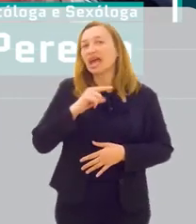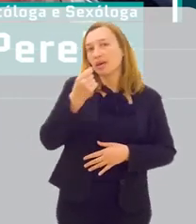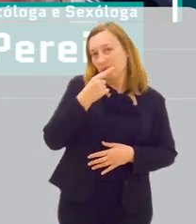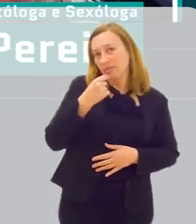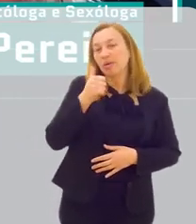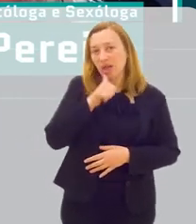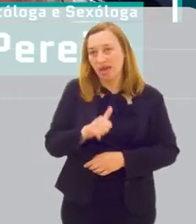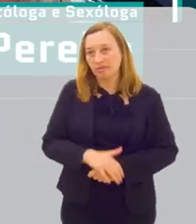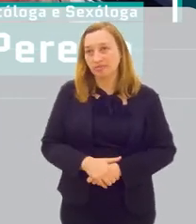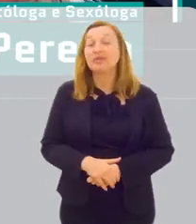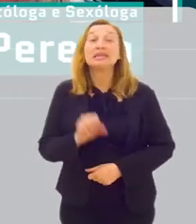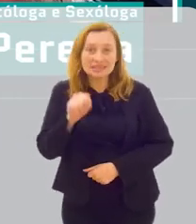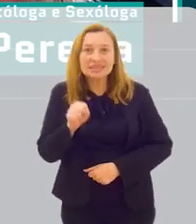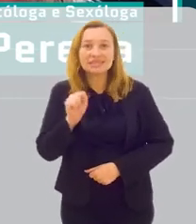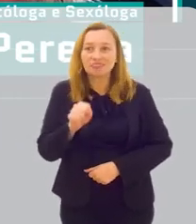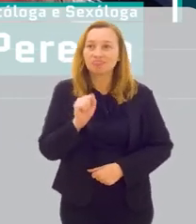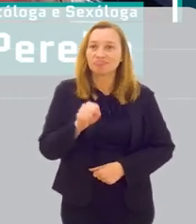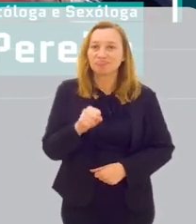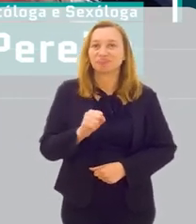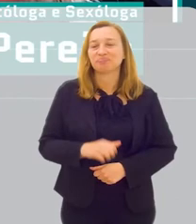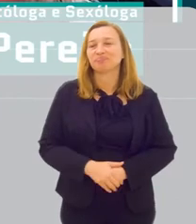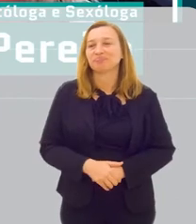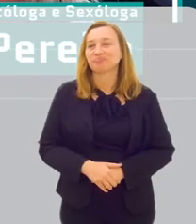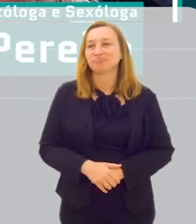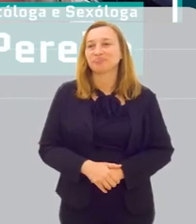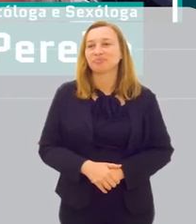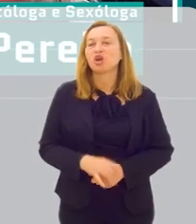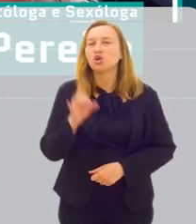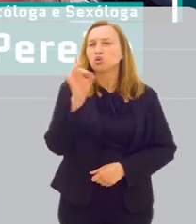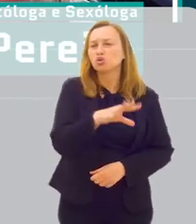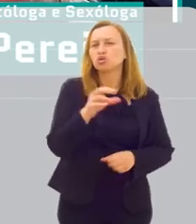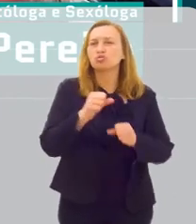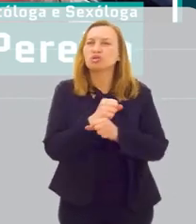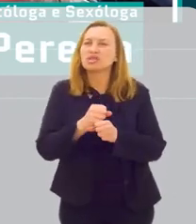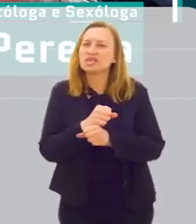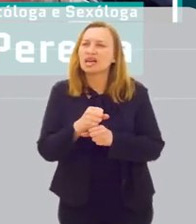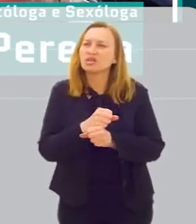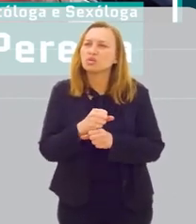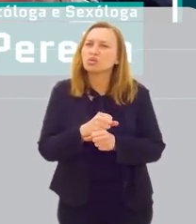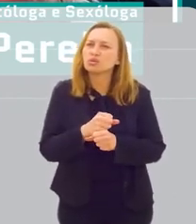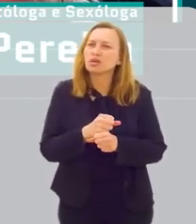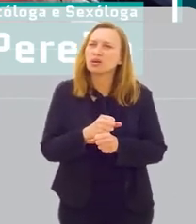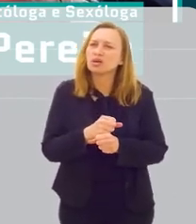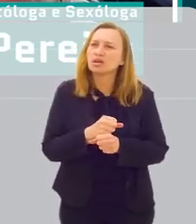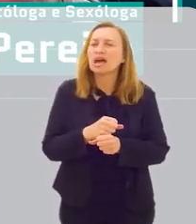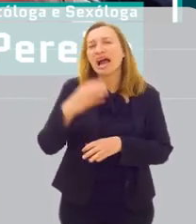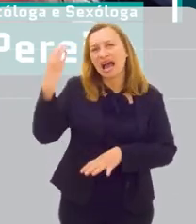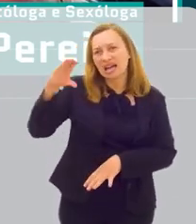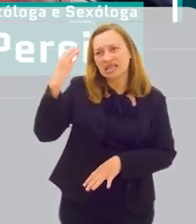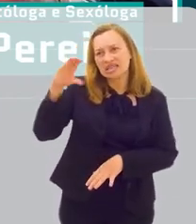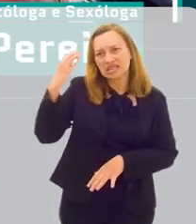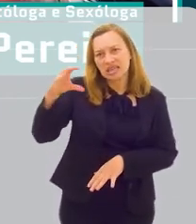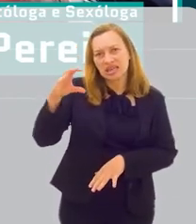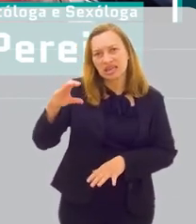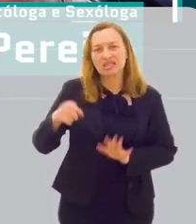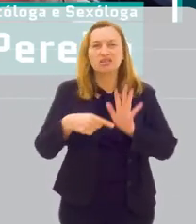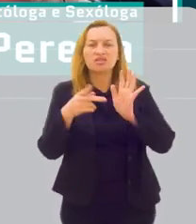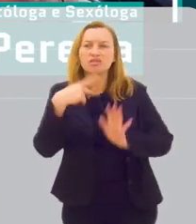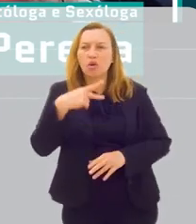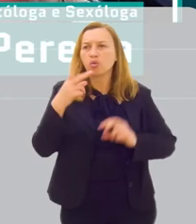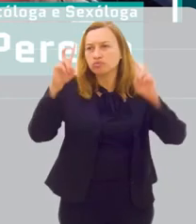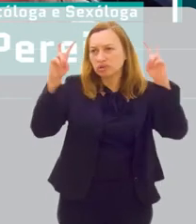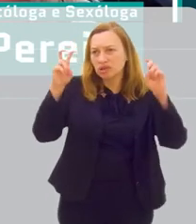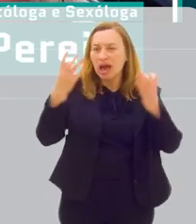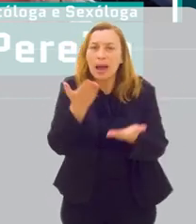medicamentos para mulheres? Existem. Hoje, nos últimos anos, a ciência se